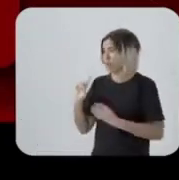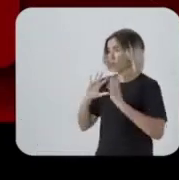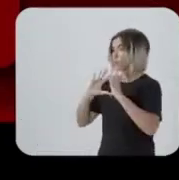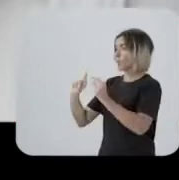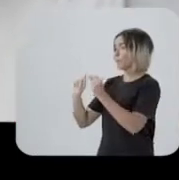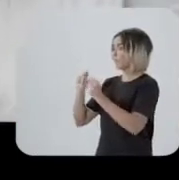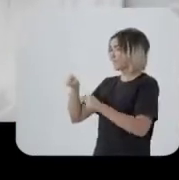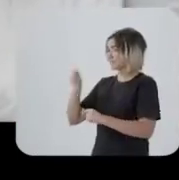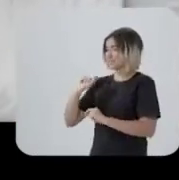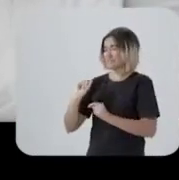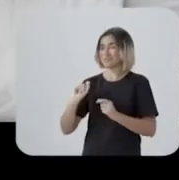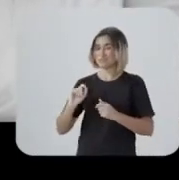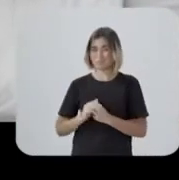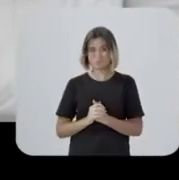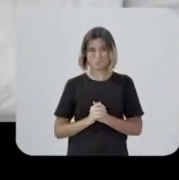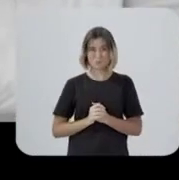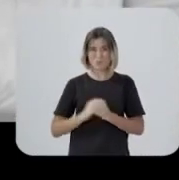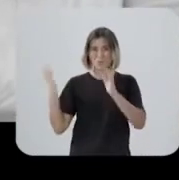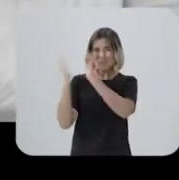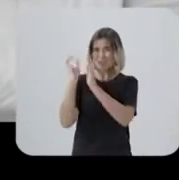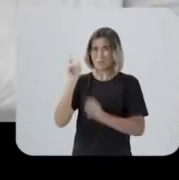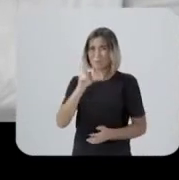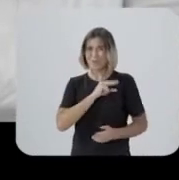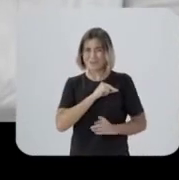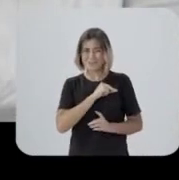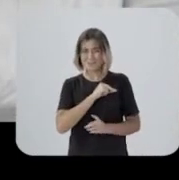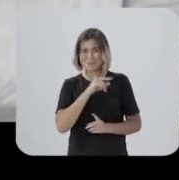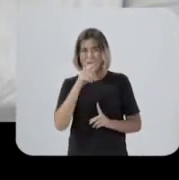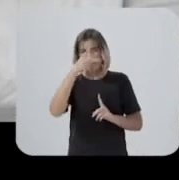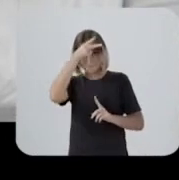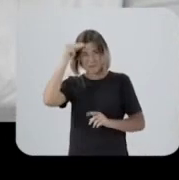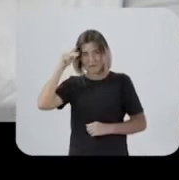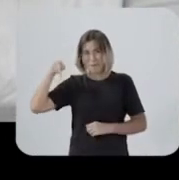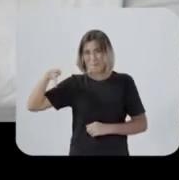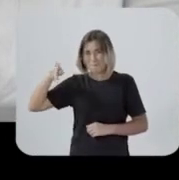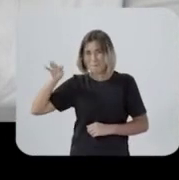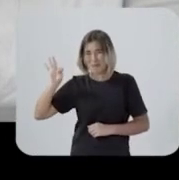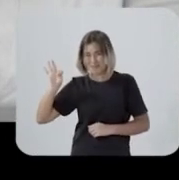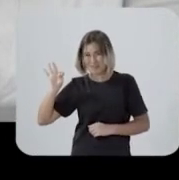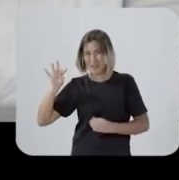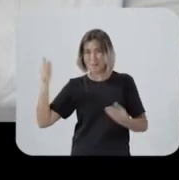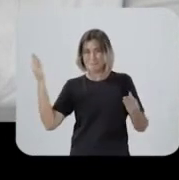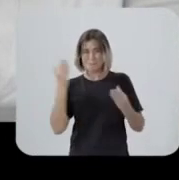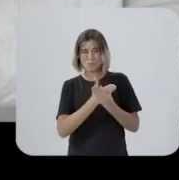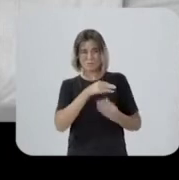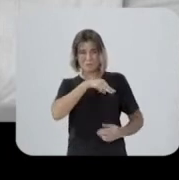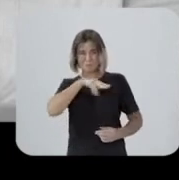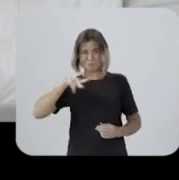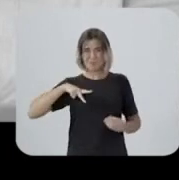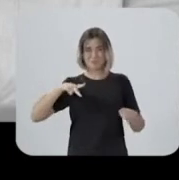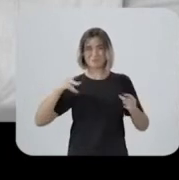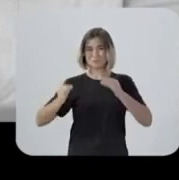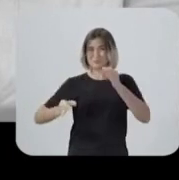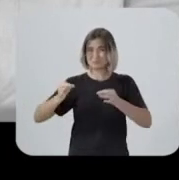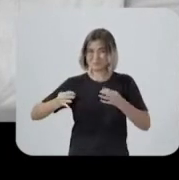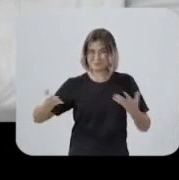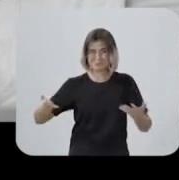O Recife não merece ter uma prefeita do PT processada pelo Ministério Público na Justiça.